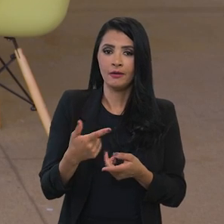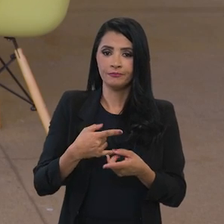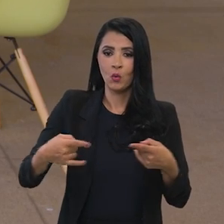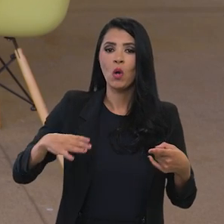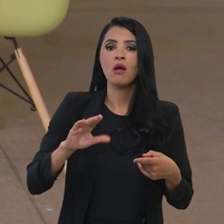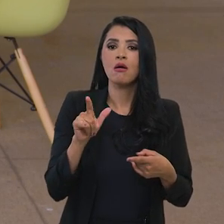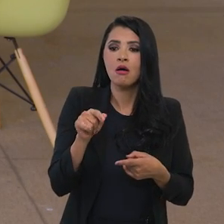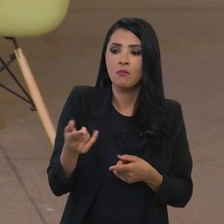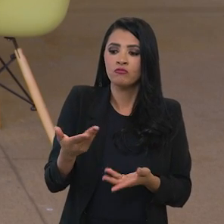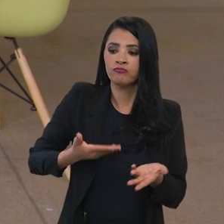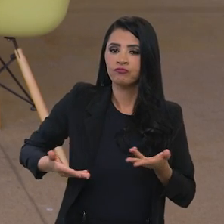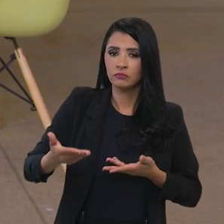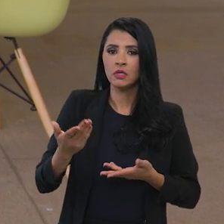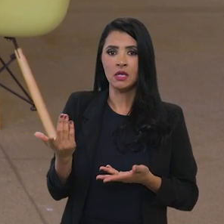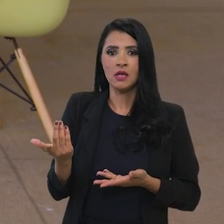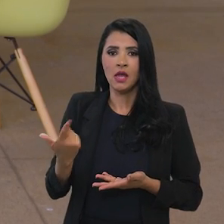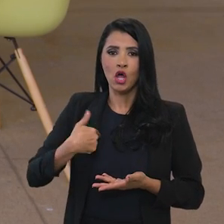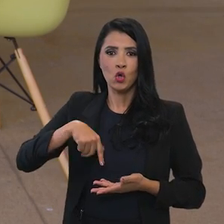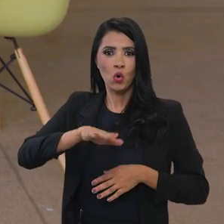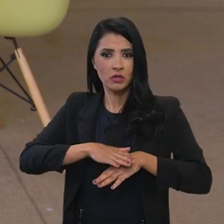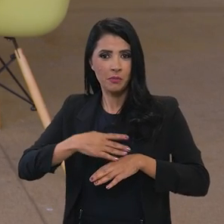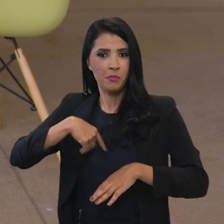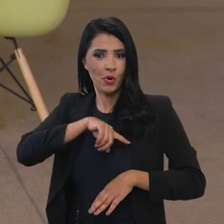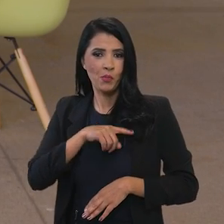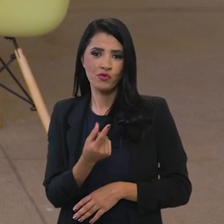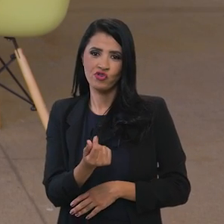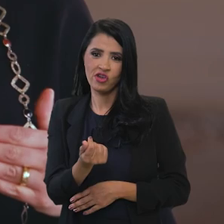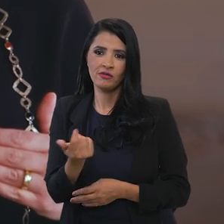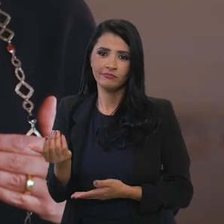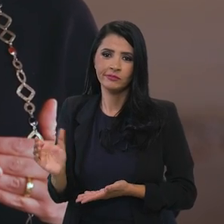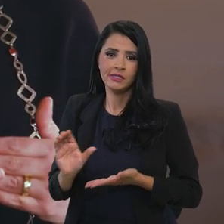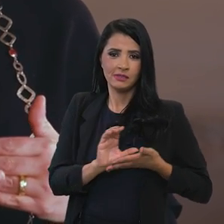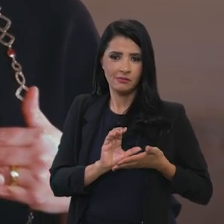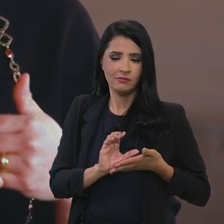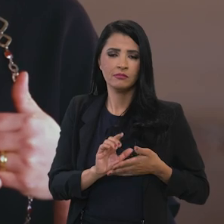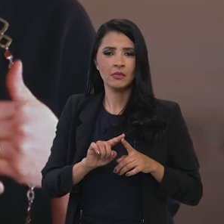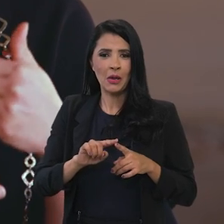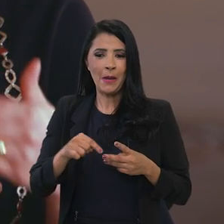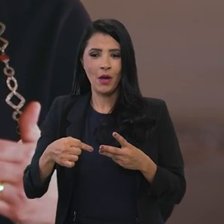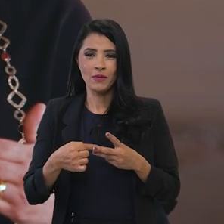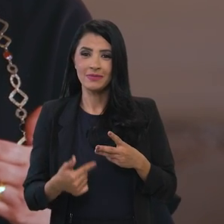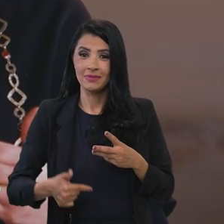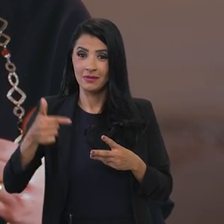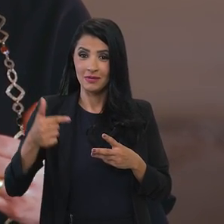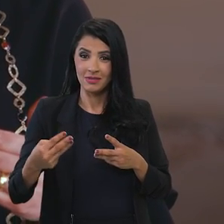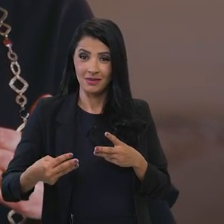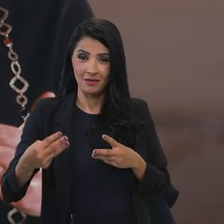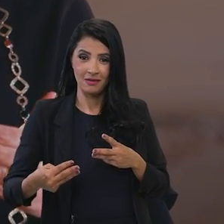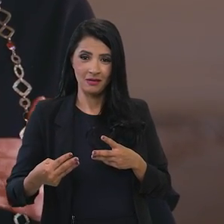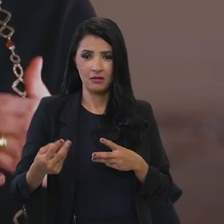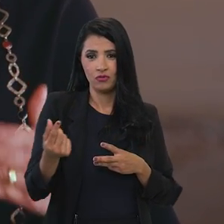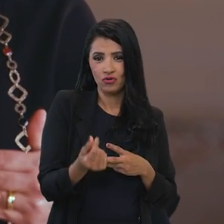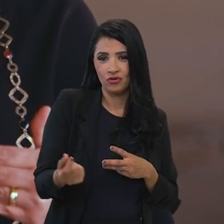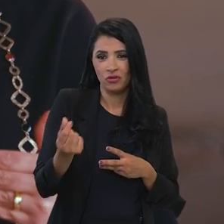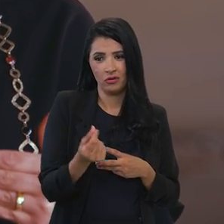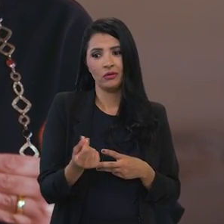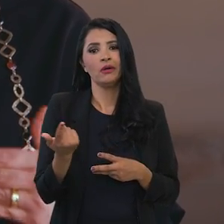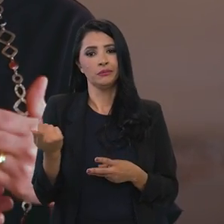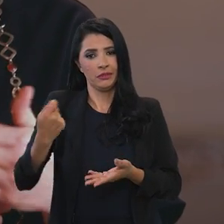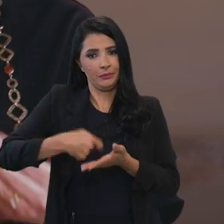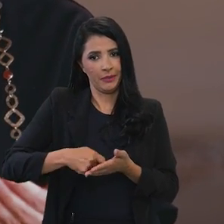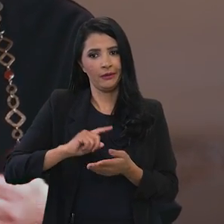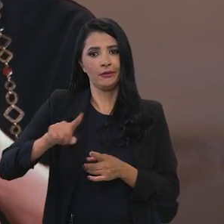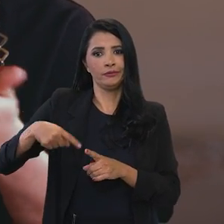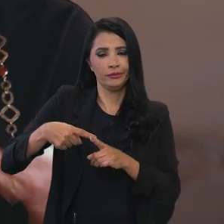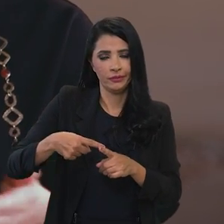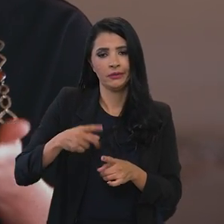liquidar o câmbio e receber nossa própria moeda quando a gente precisa passar por uma terceira moeda há um custo adicional